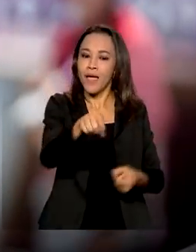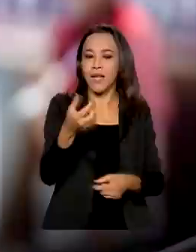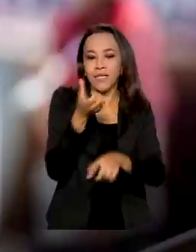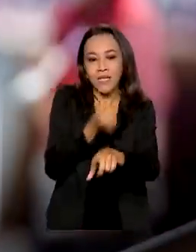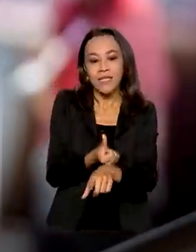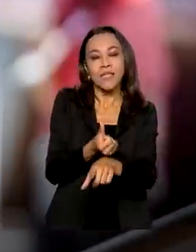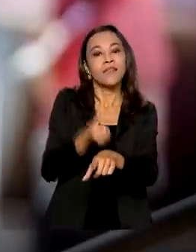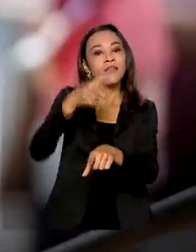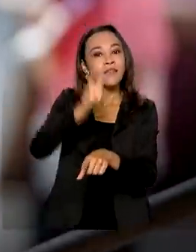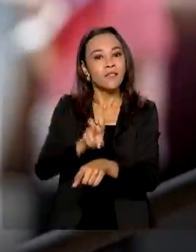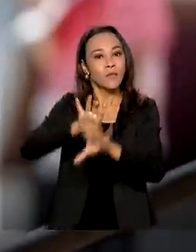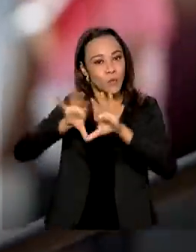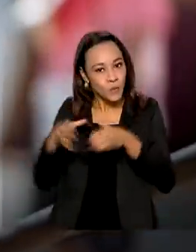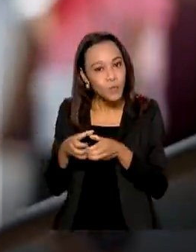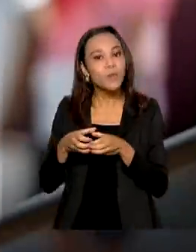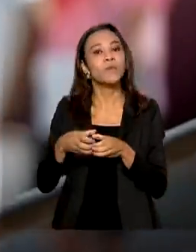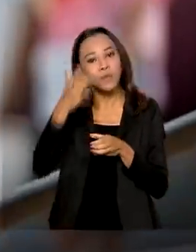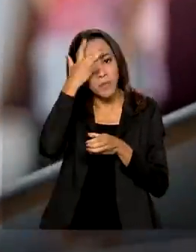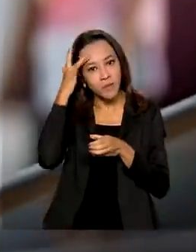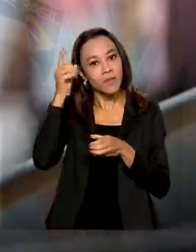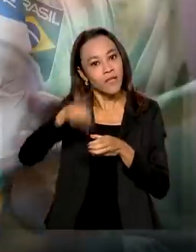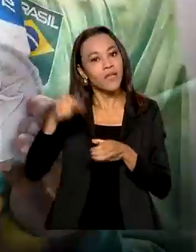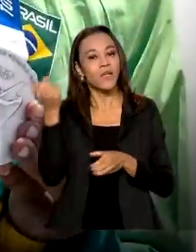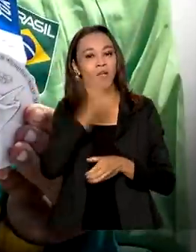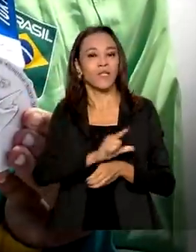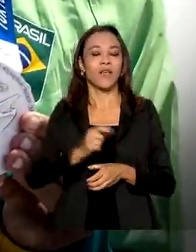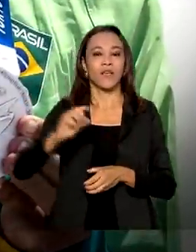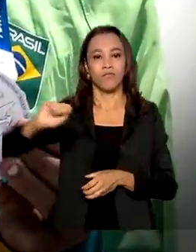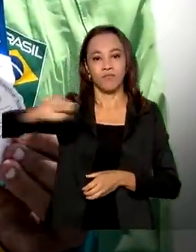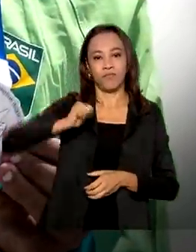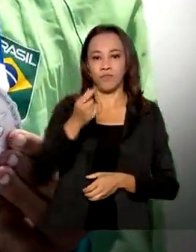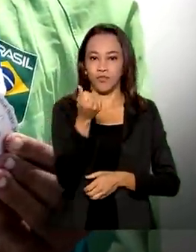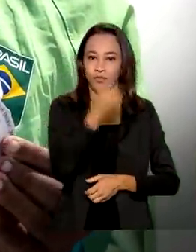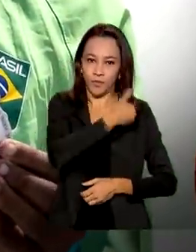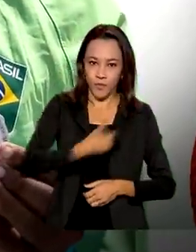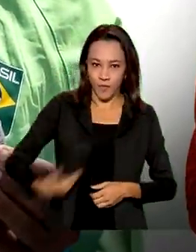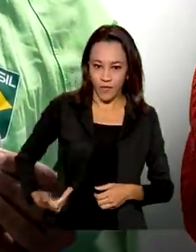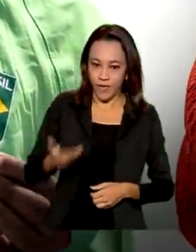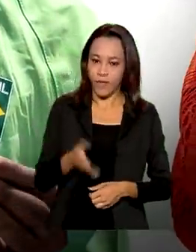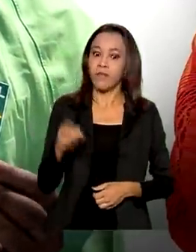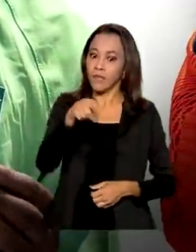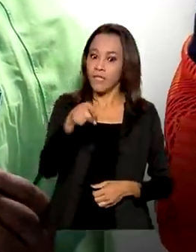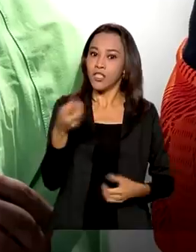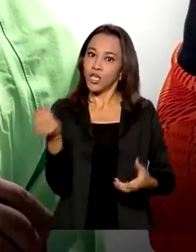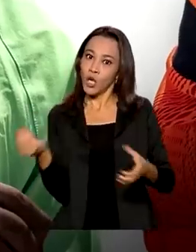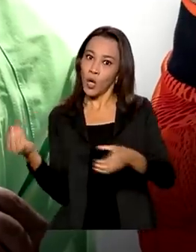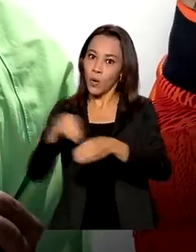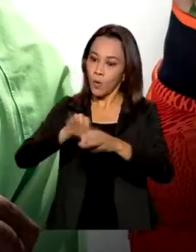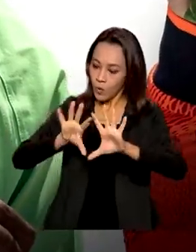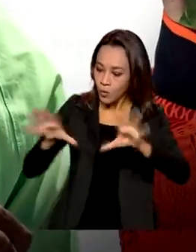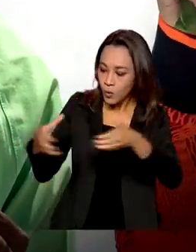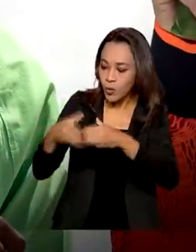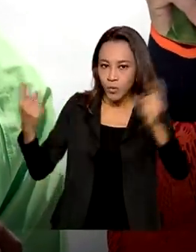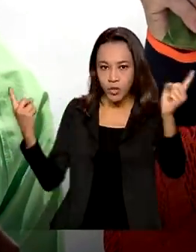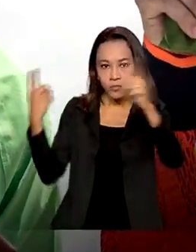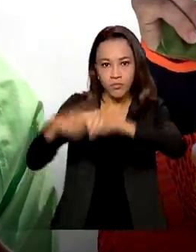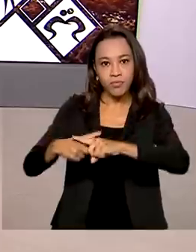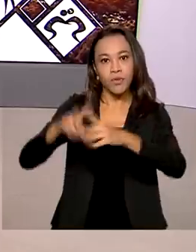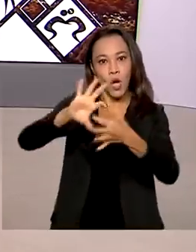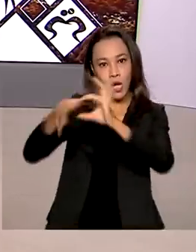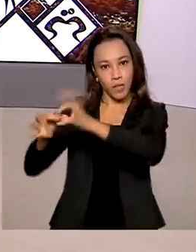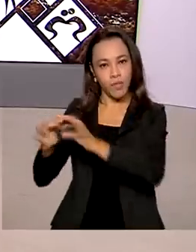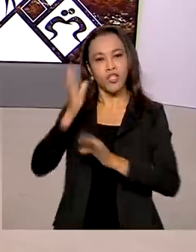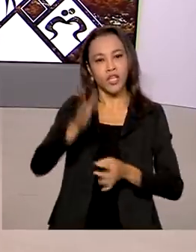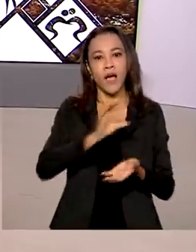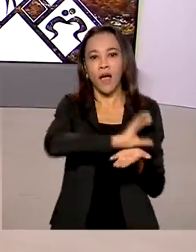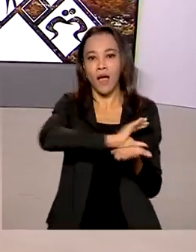atletas de modalidade beneficiados pelo Bolsa Atleta. Desde a inclusão do skate no programa olímpico, o governo já repassou 3